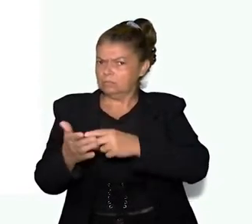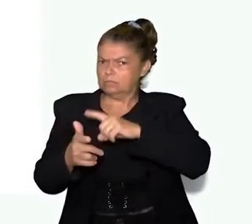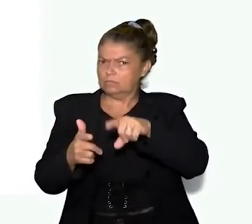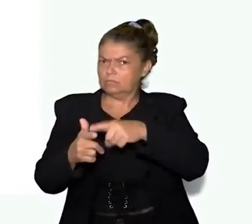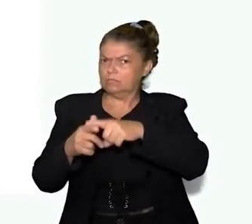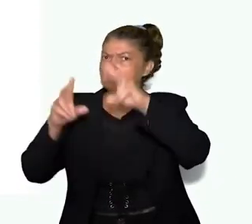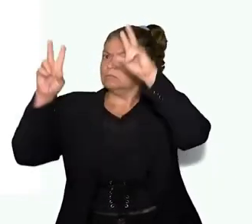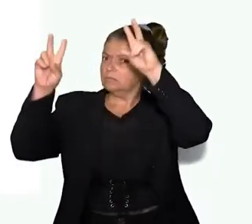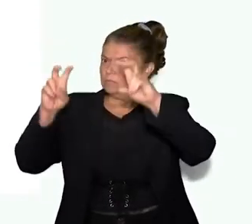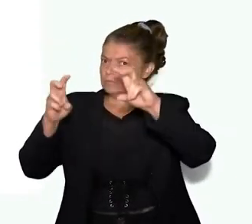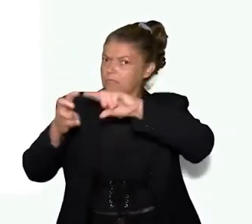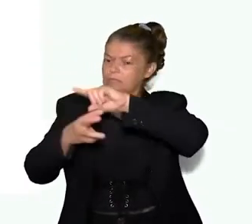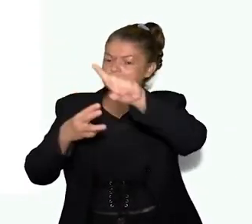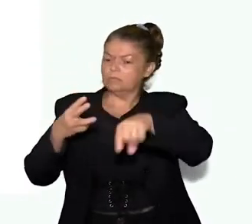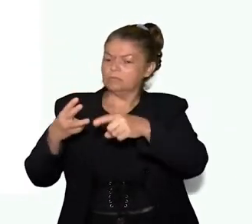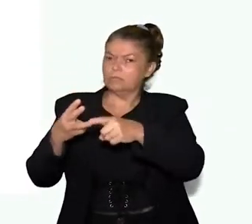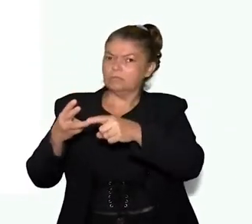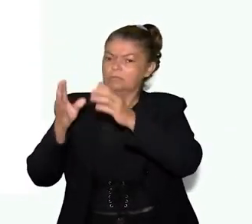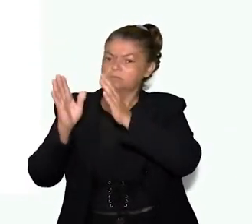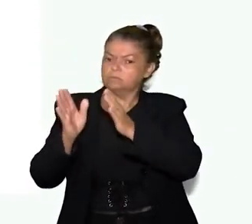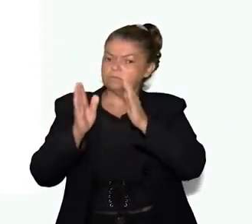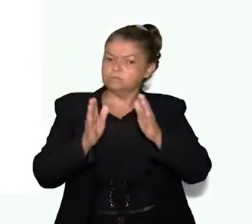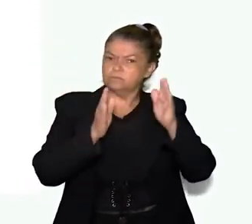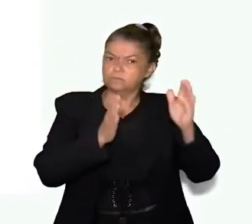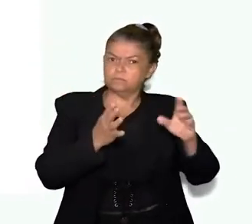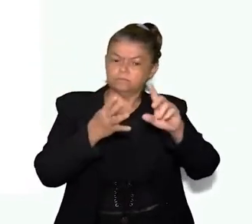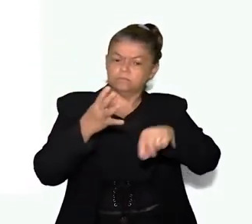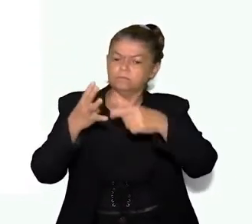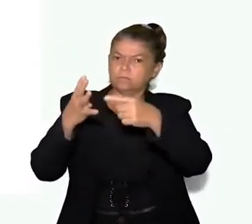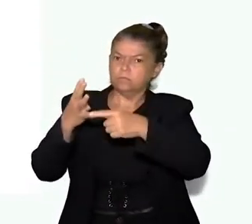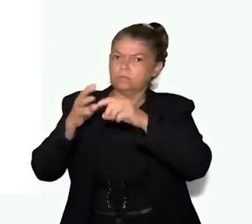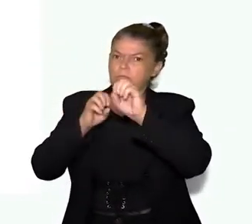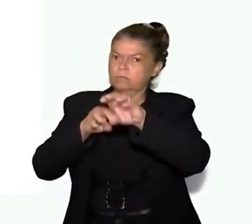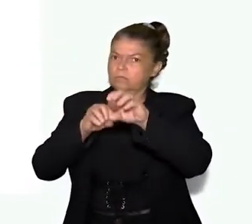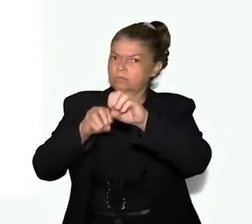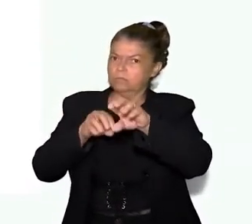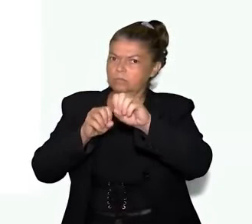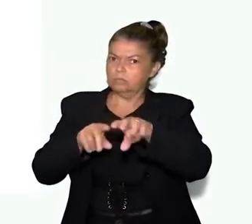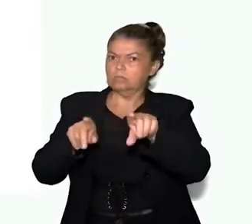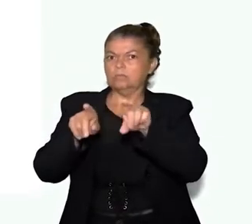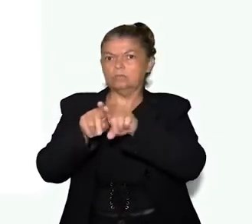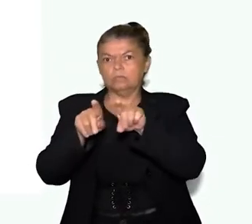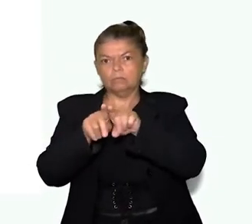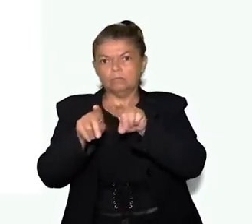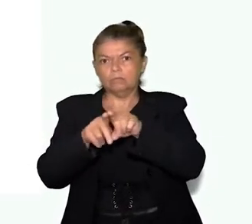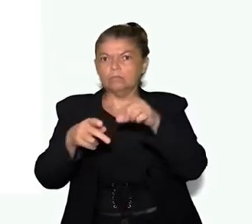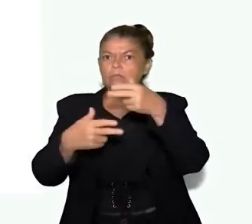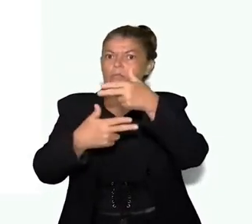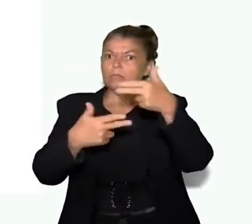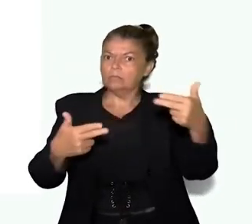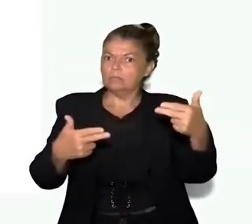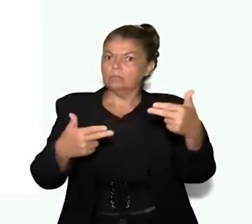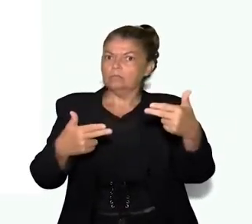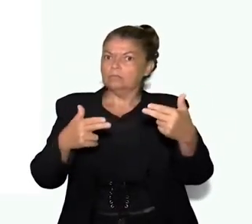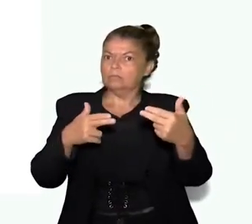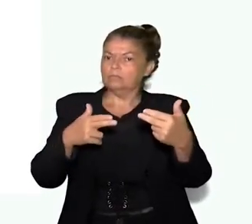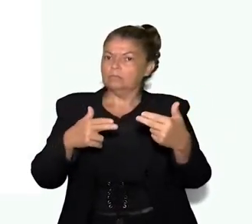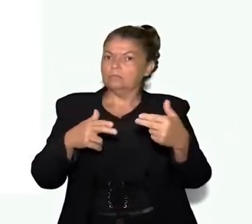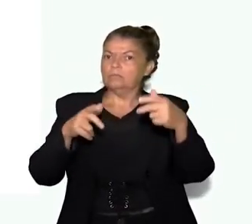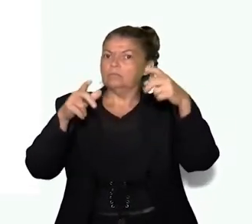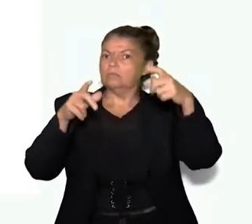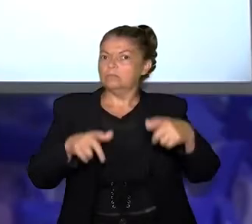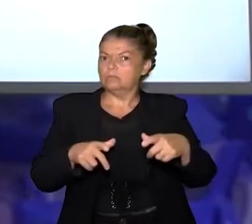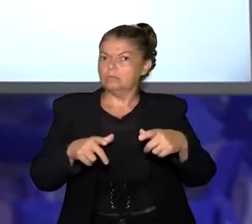título, as coordenadas geográficas, a orientação, legenda, escala e fonte.